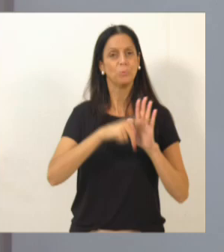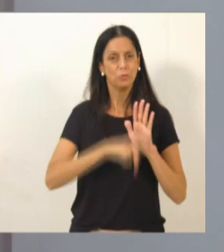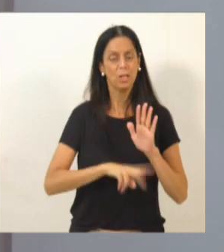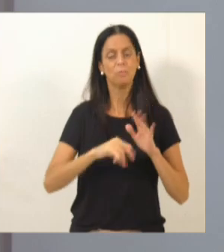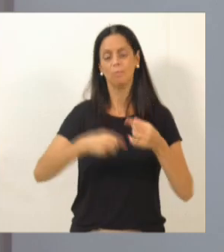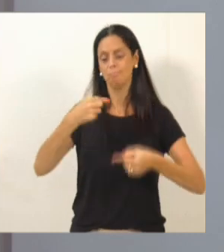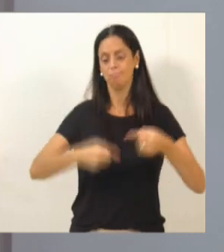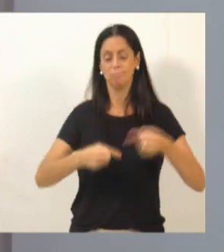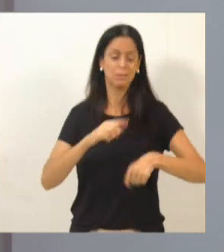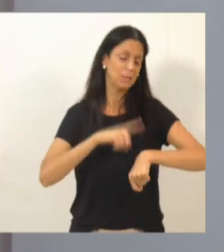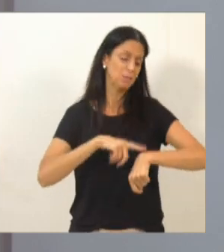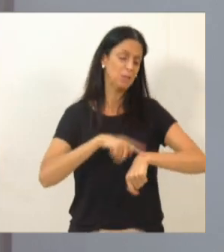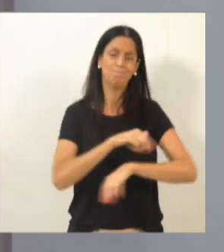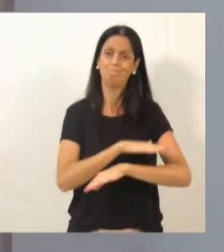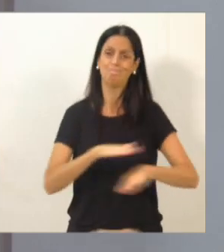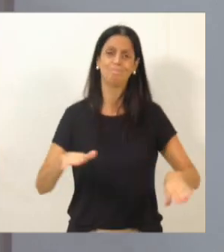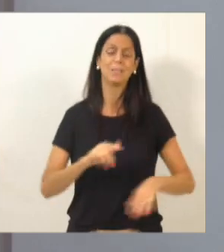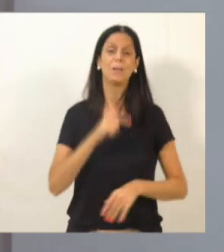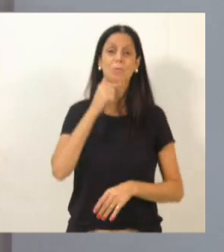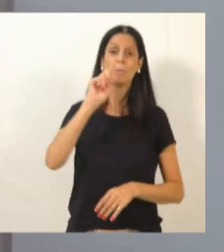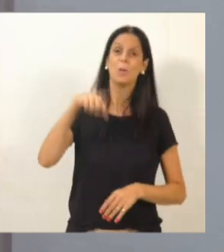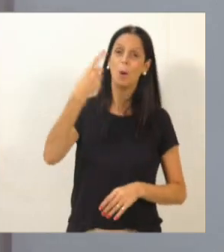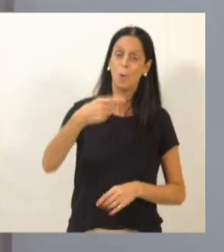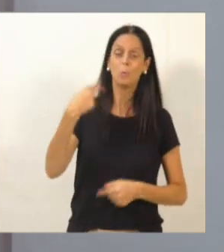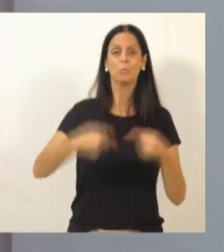acabando, na semana que vem. Então, agradeço a atenção de todos e de todas. Obrigado.